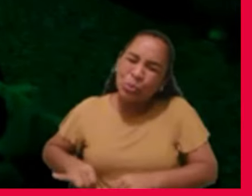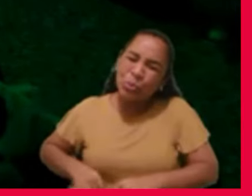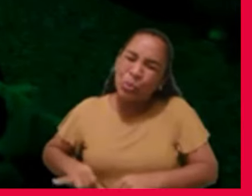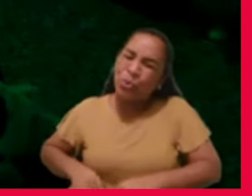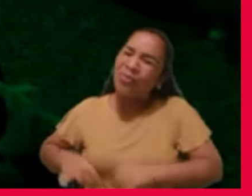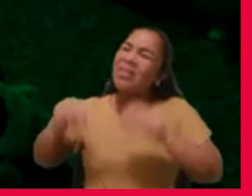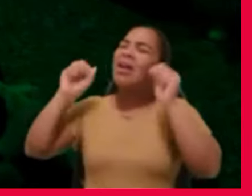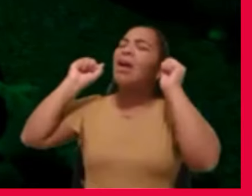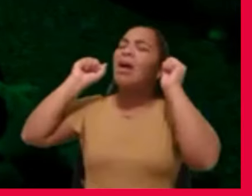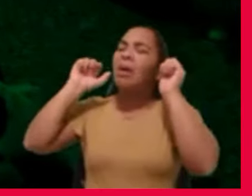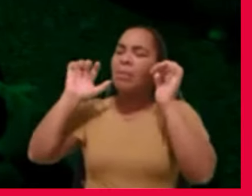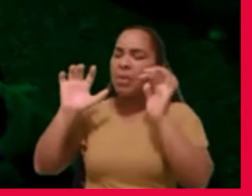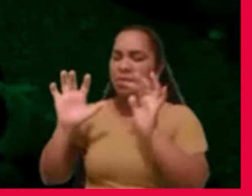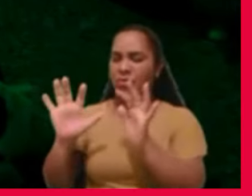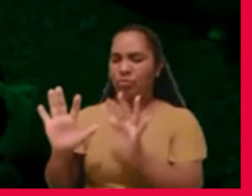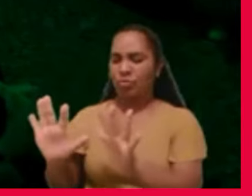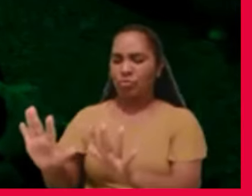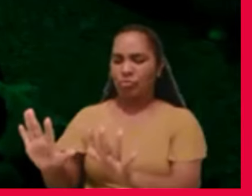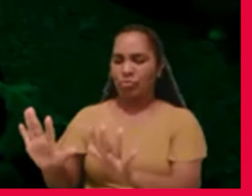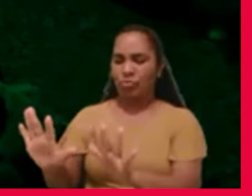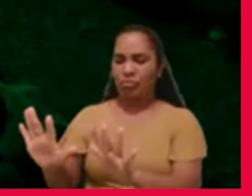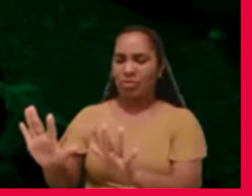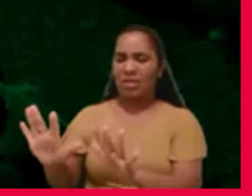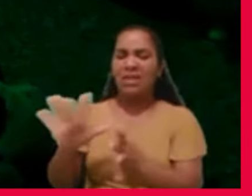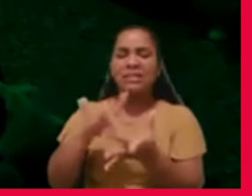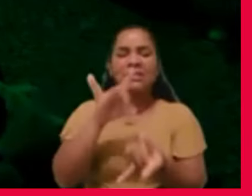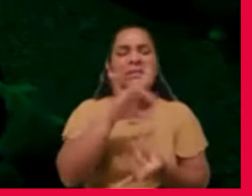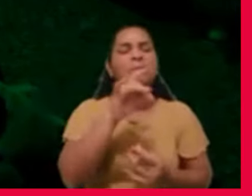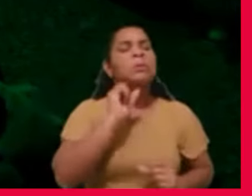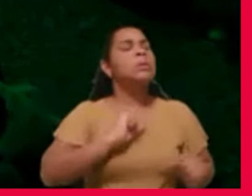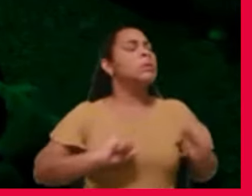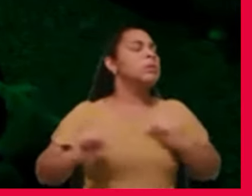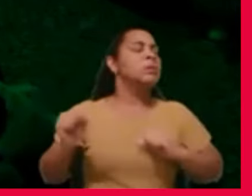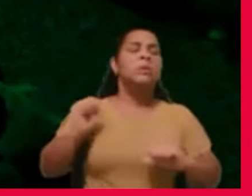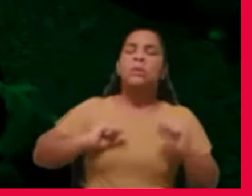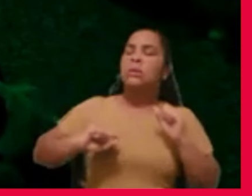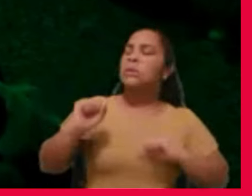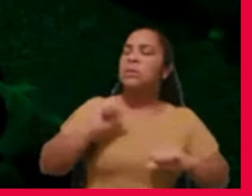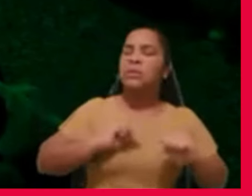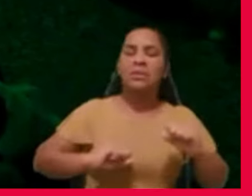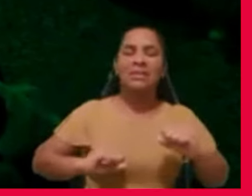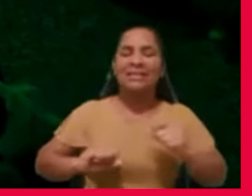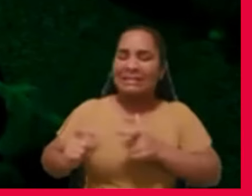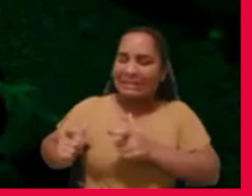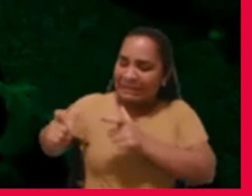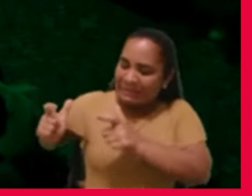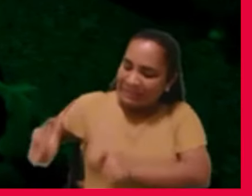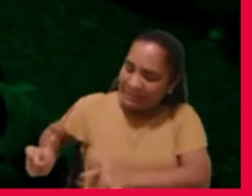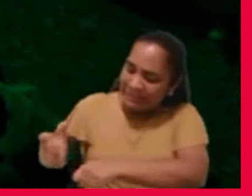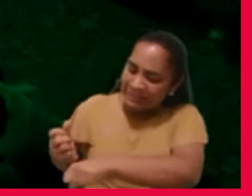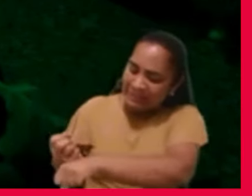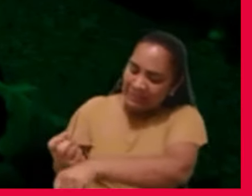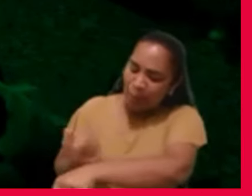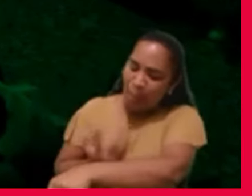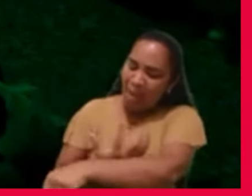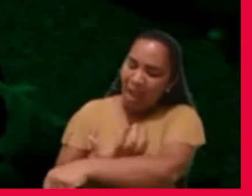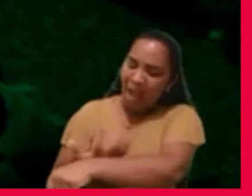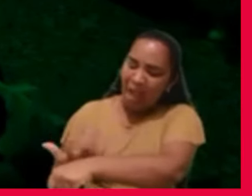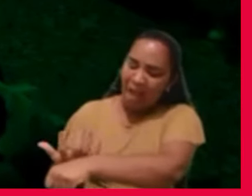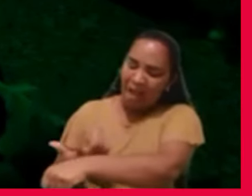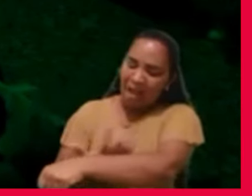os que estão desesperados nas regiões umbralinas e